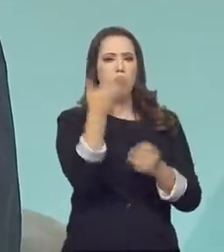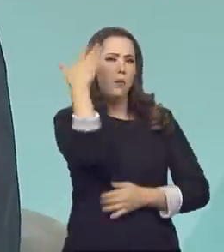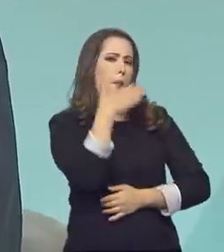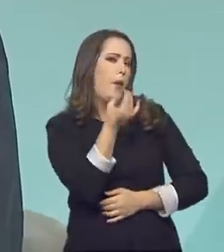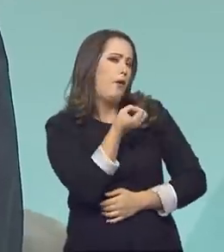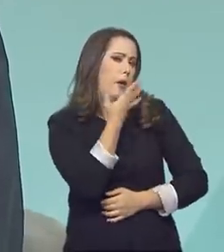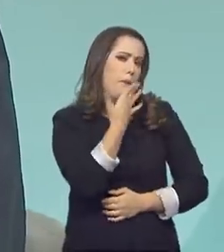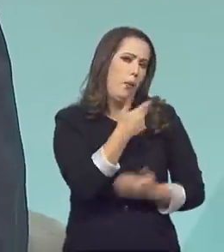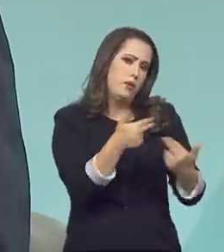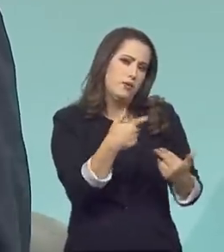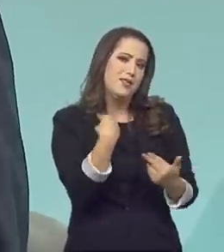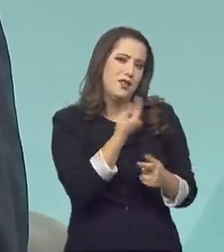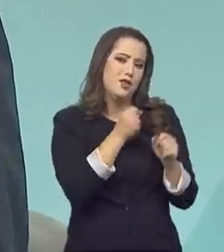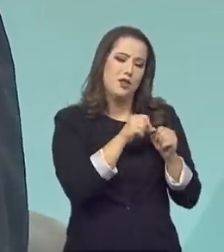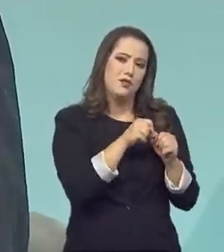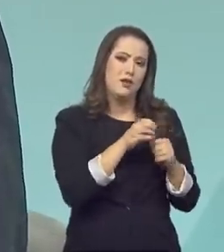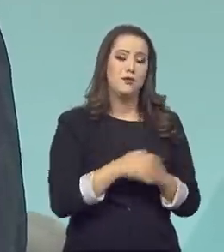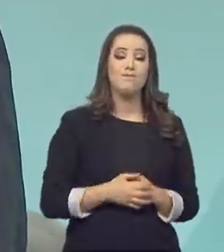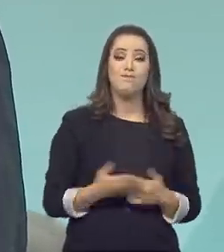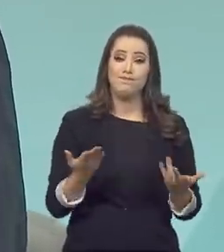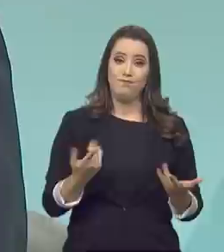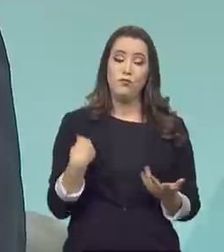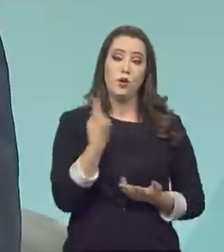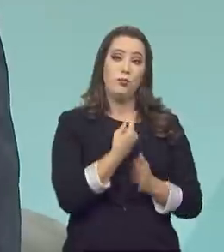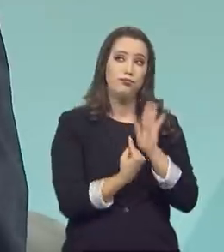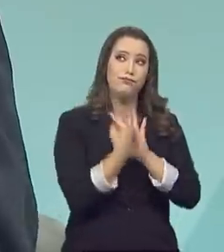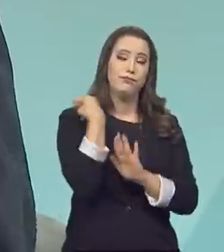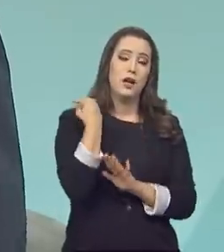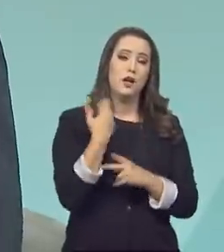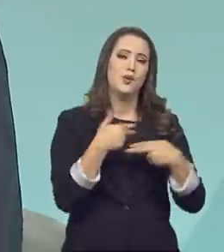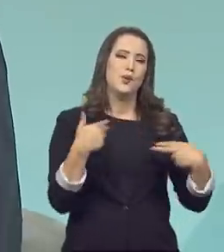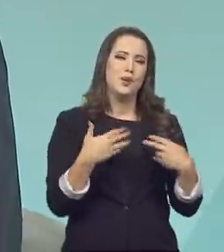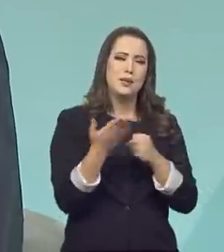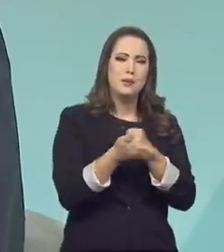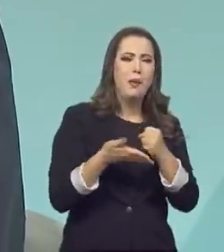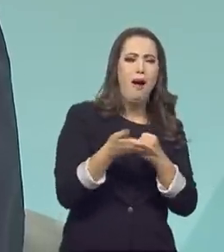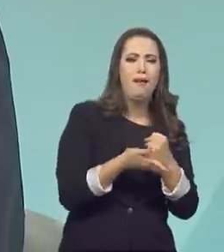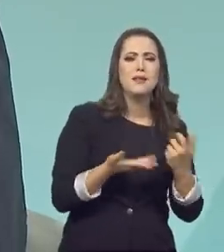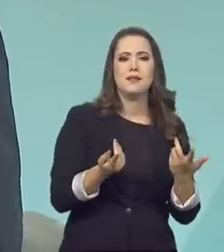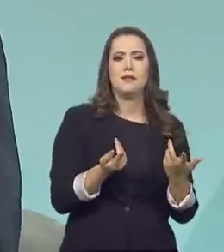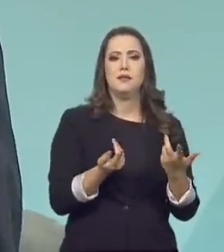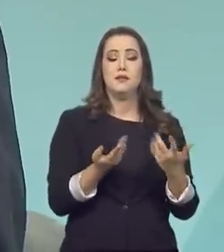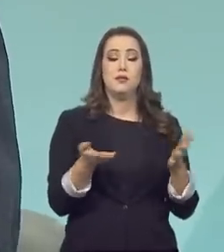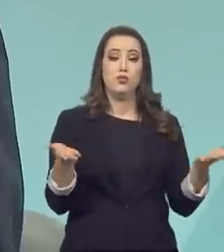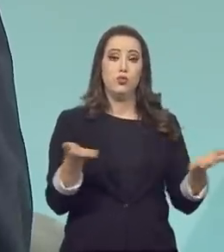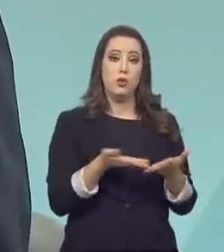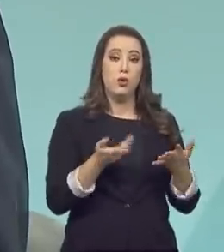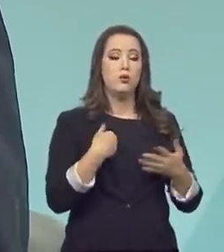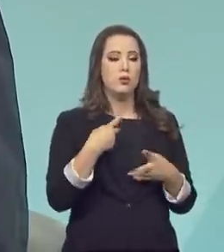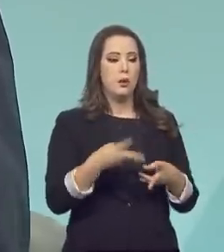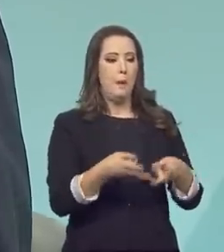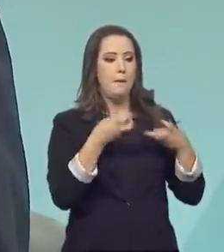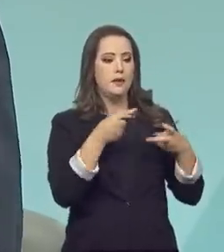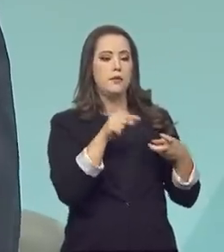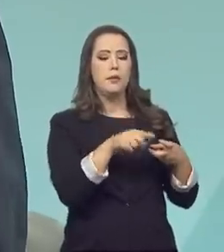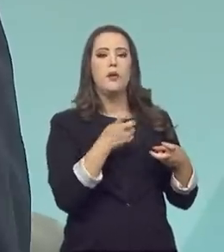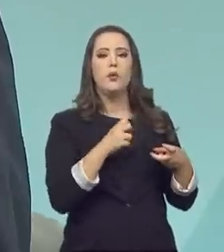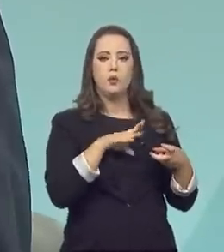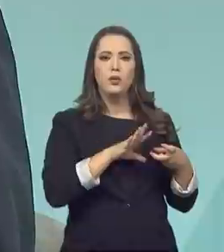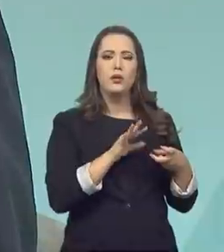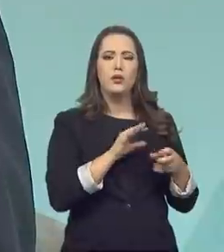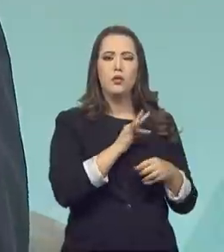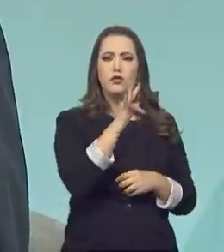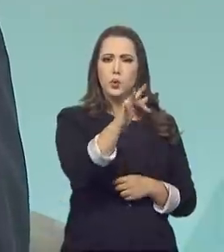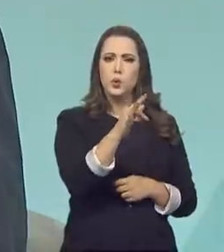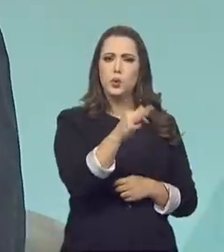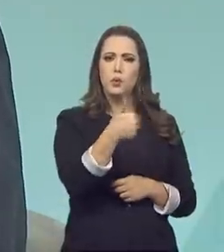dos anos 70, nós ainda estávamos muito na indústria de base, daqueles commodities básicos. E isso já se verificava que quando chegasse nos anos